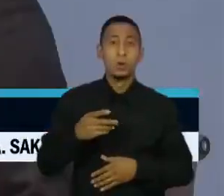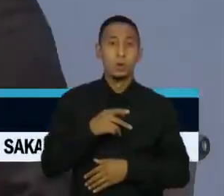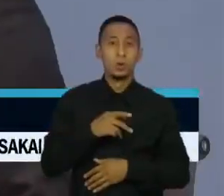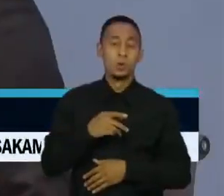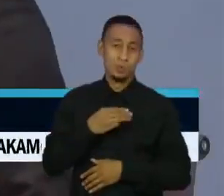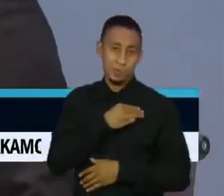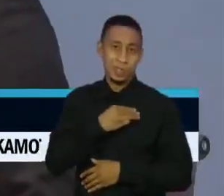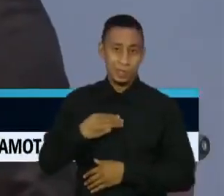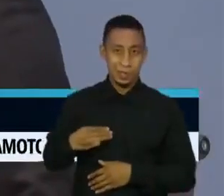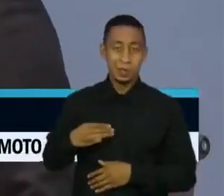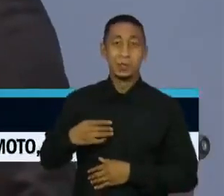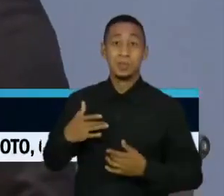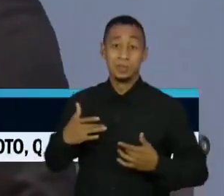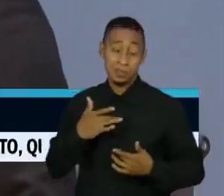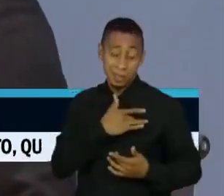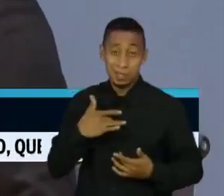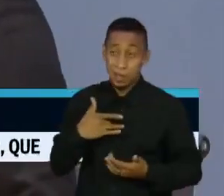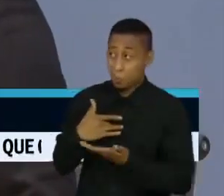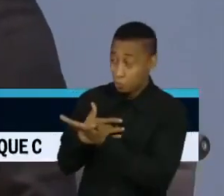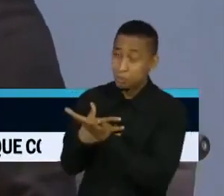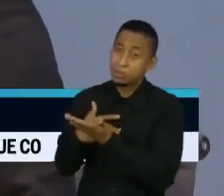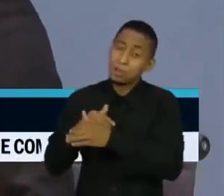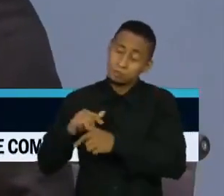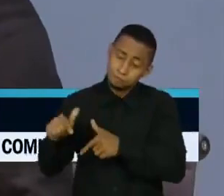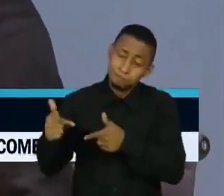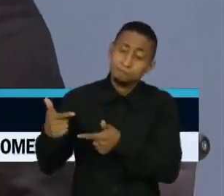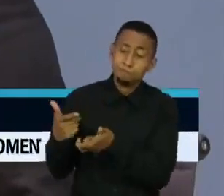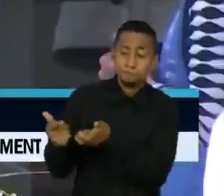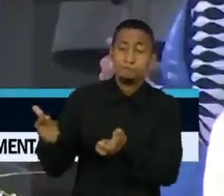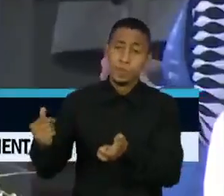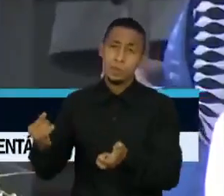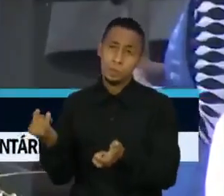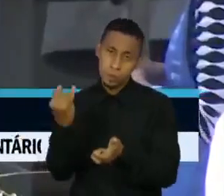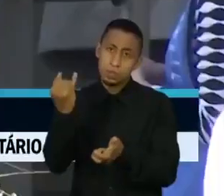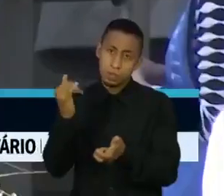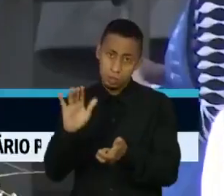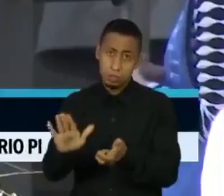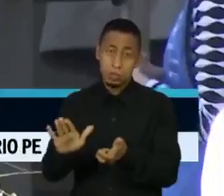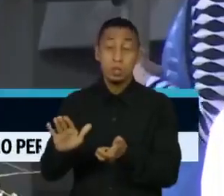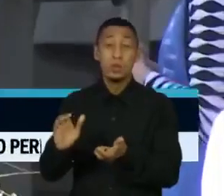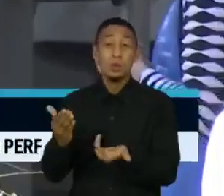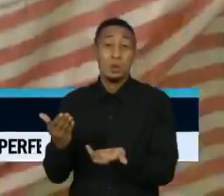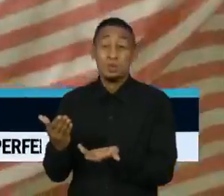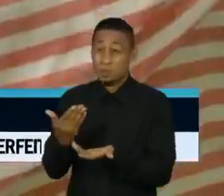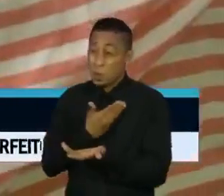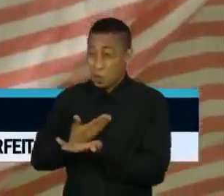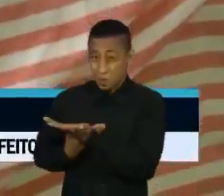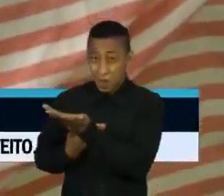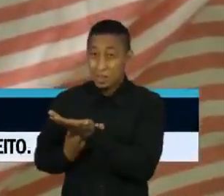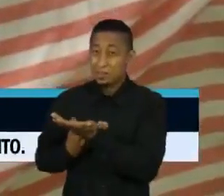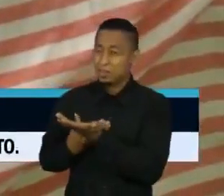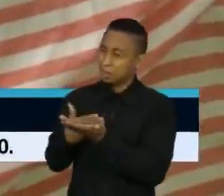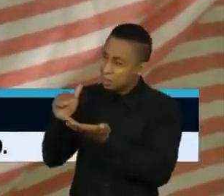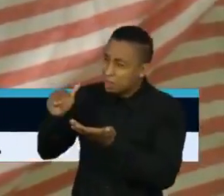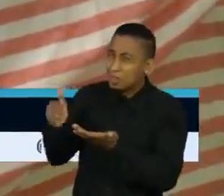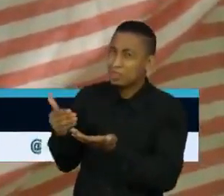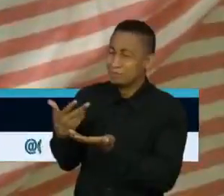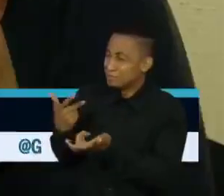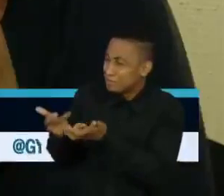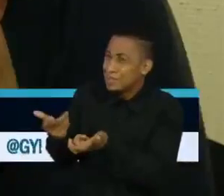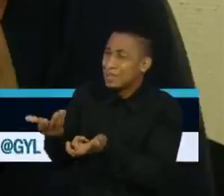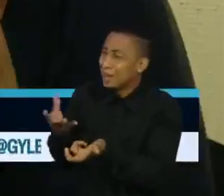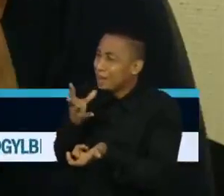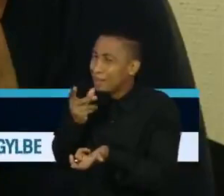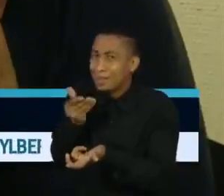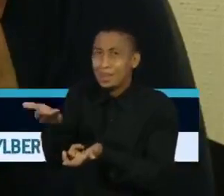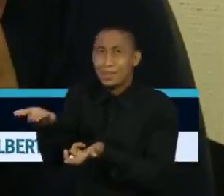Spahn, disse que não é um grande passo, mas é um passo importante. O governo vem sendo criticado pela lentidão no processo de imunização,